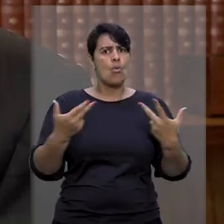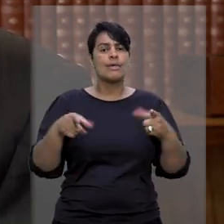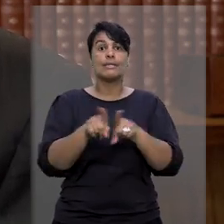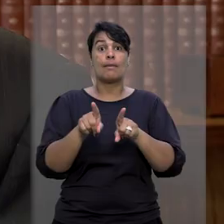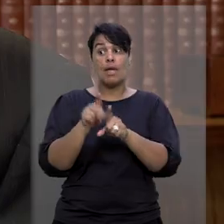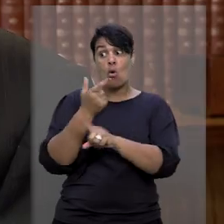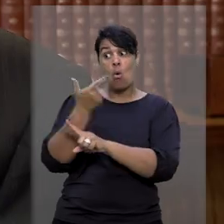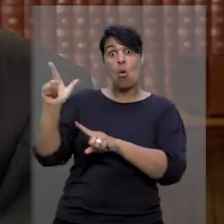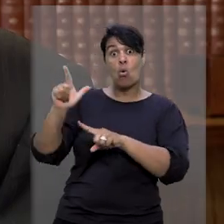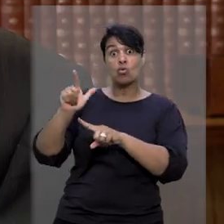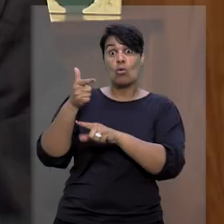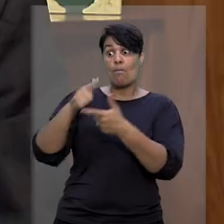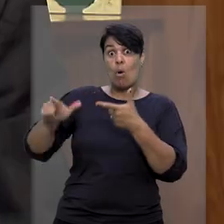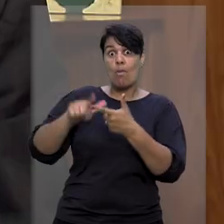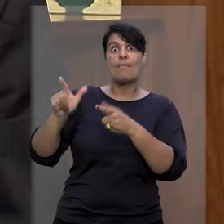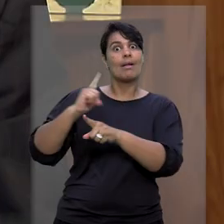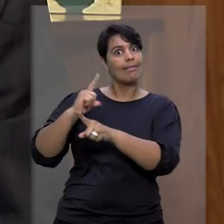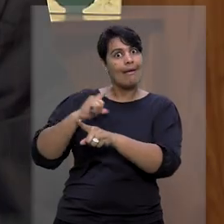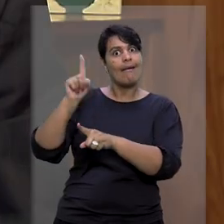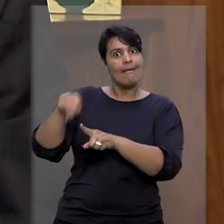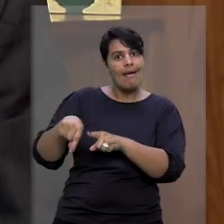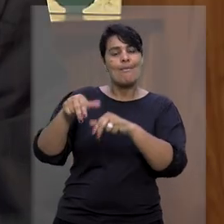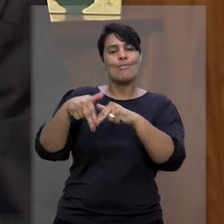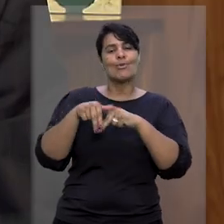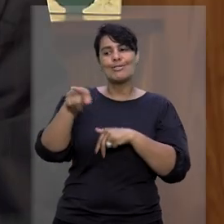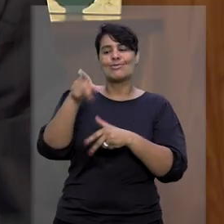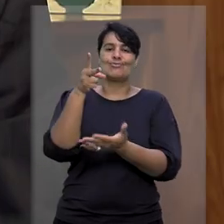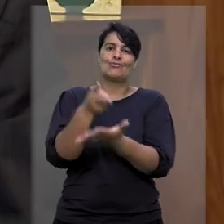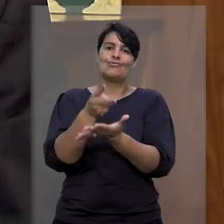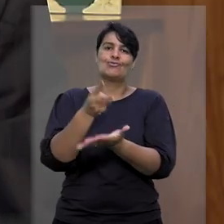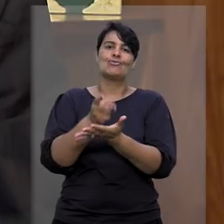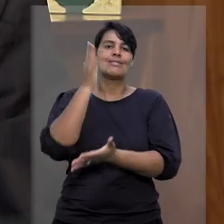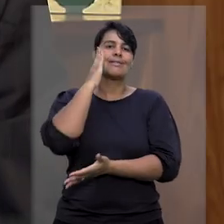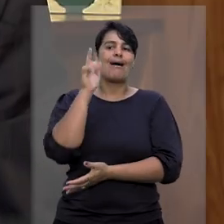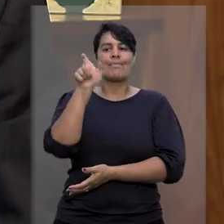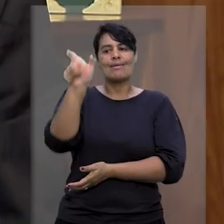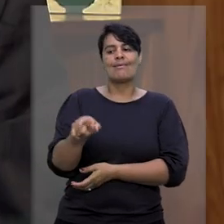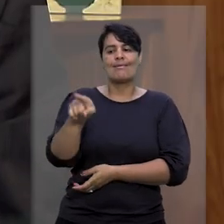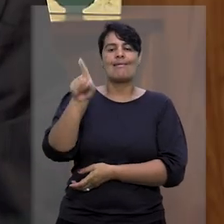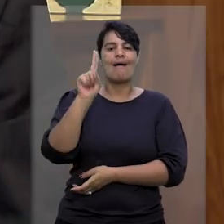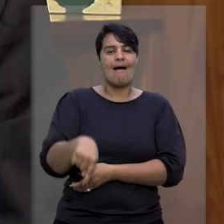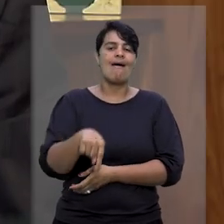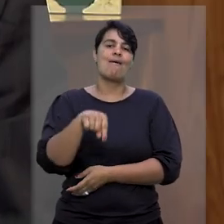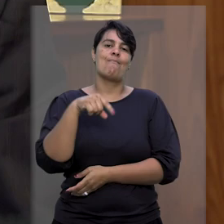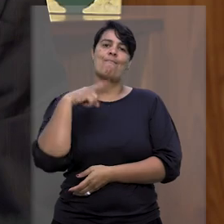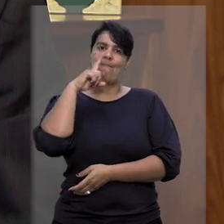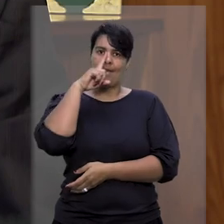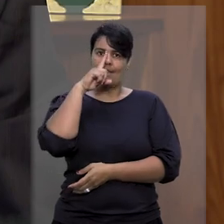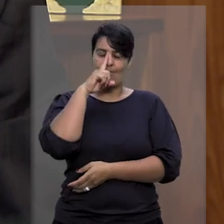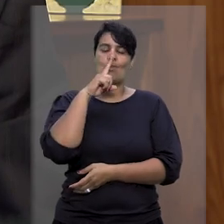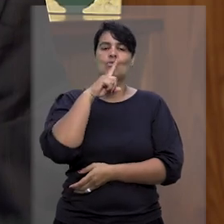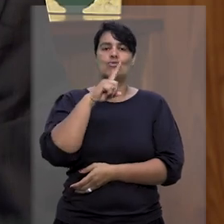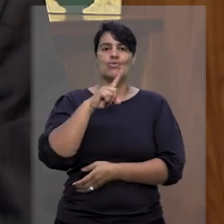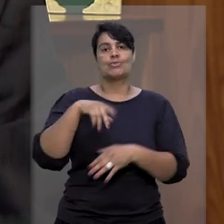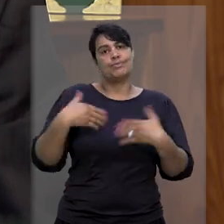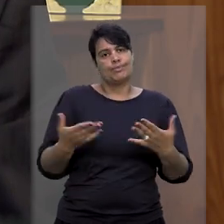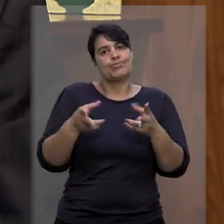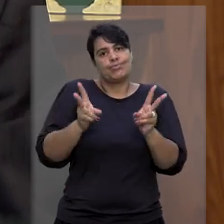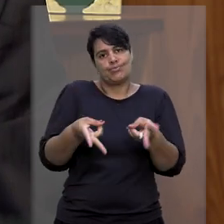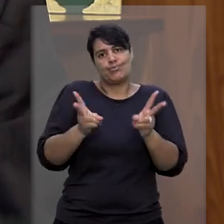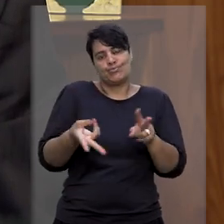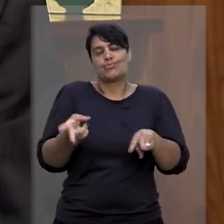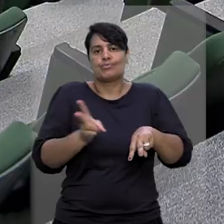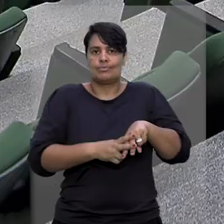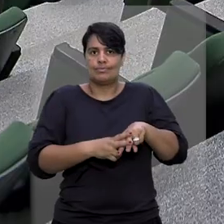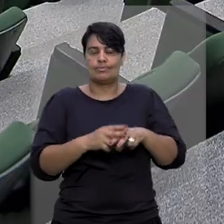a existência de outro registro criminal são suficientes para evidenciar a periculosidade do réu e embasar a manutenção da prisão